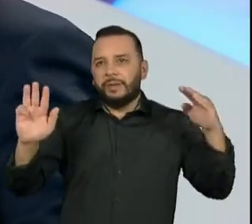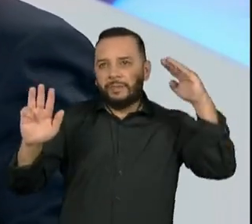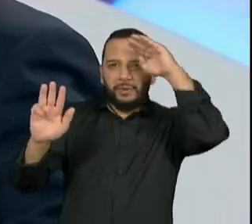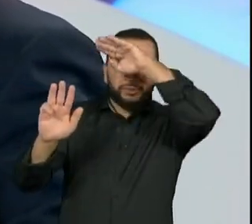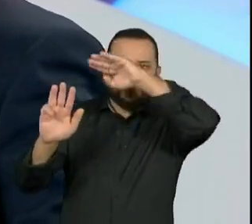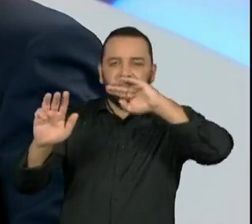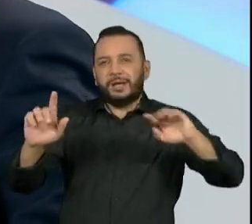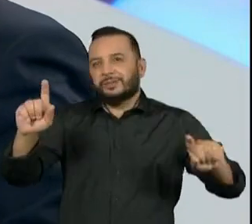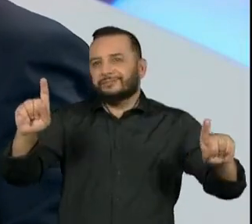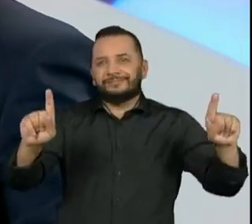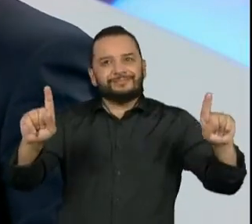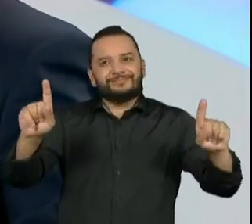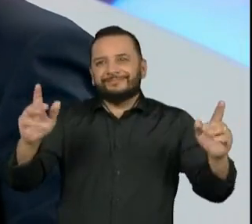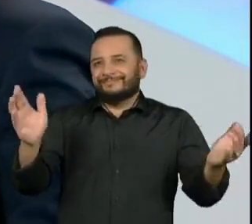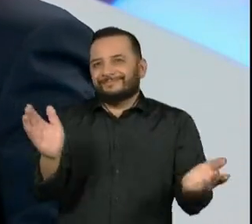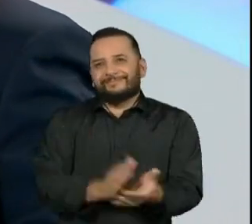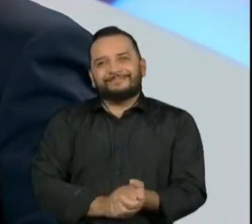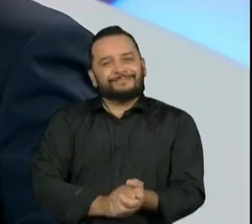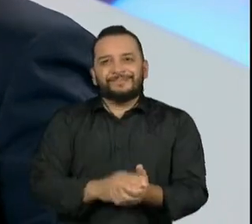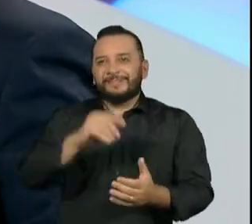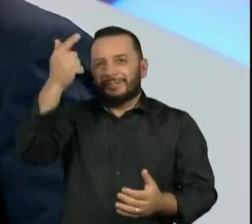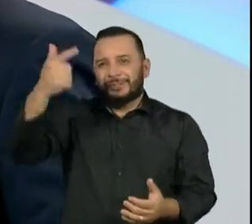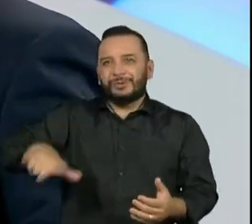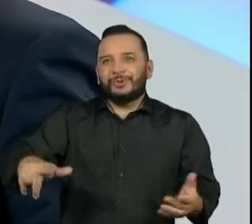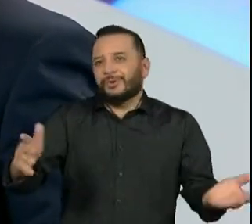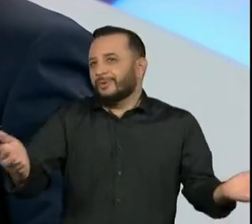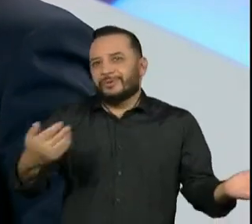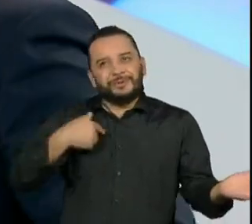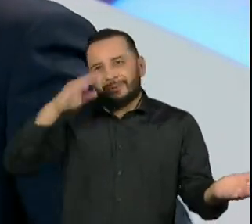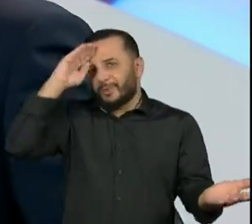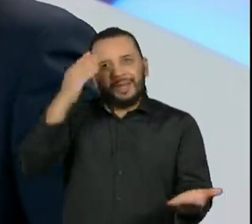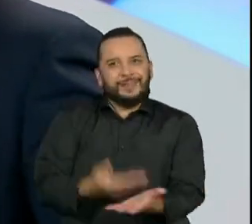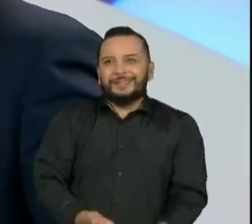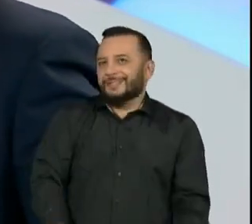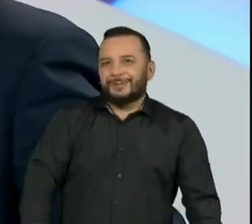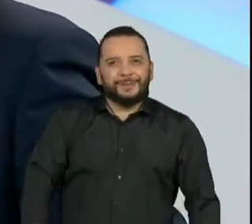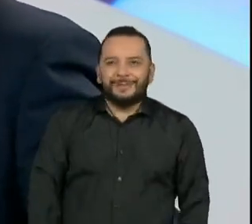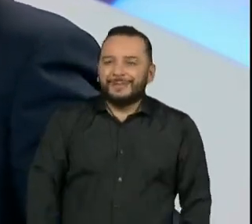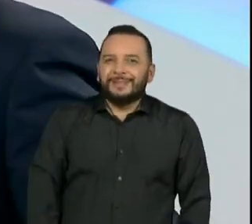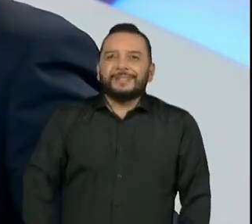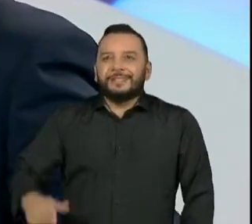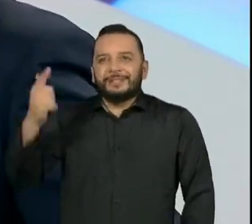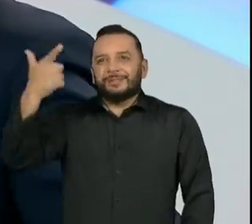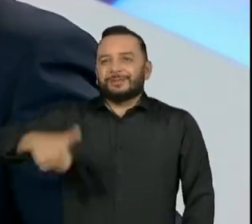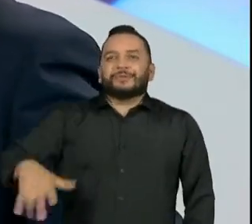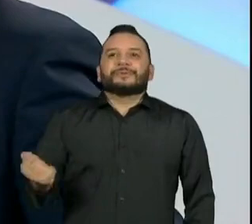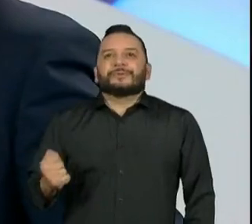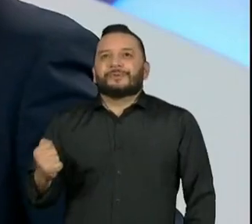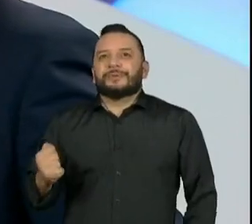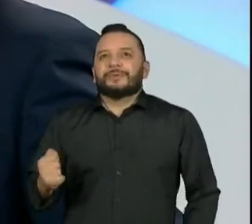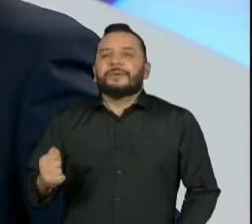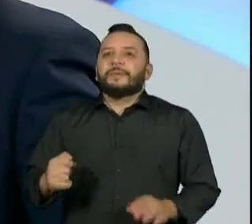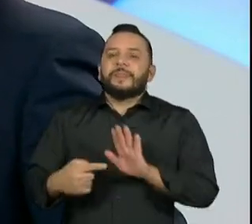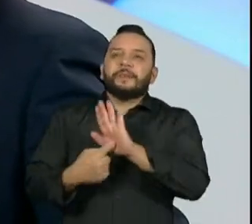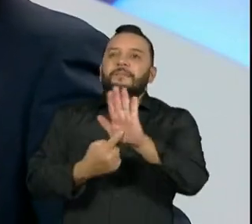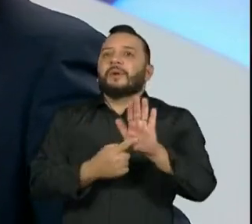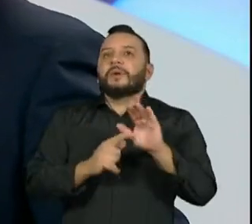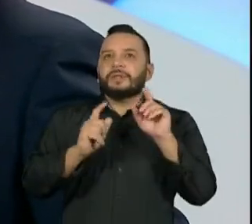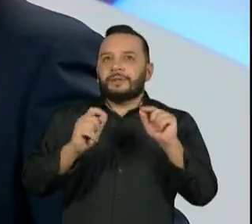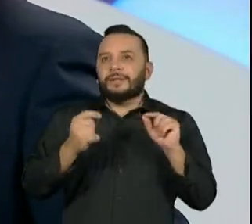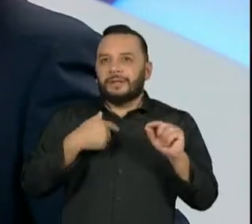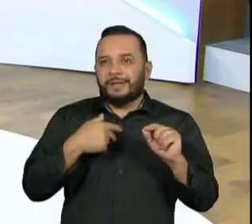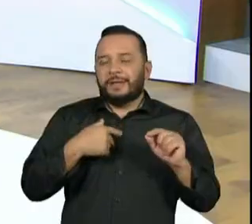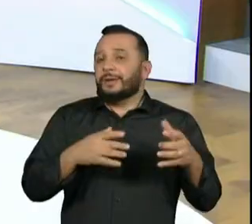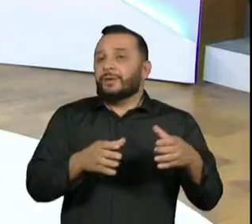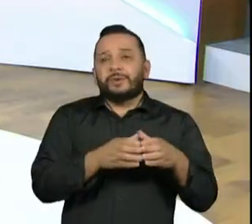enfim, moderada, que seja... É simplesmente inacreditável. E isto mostra também o fracasso e a falência das elites